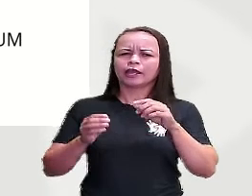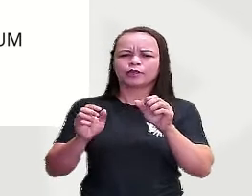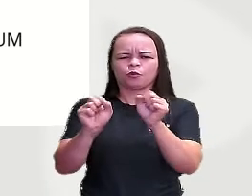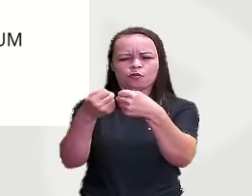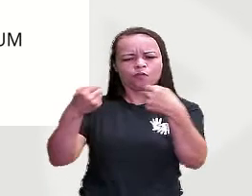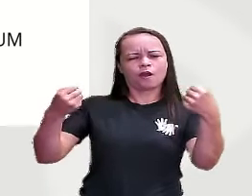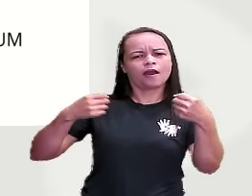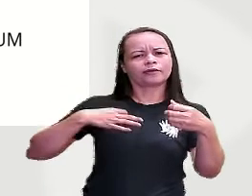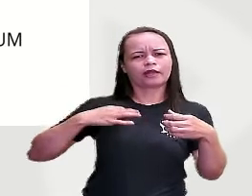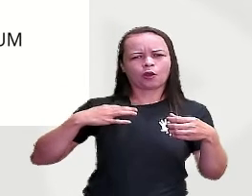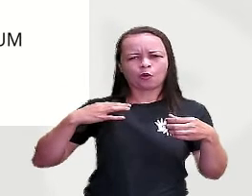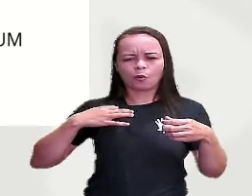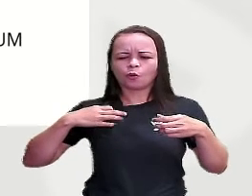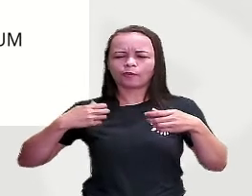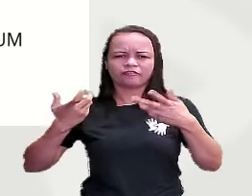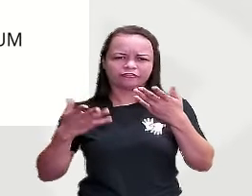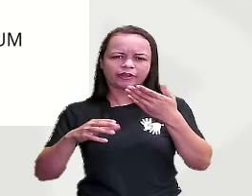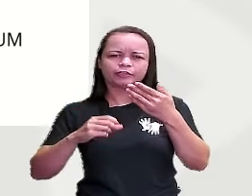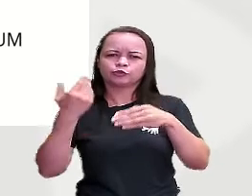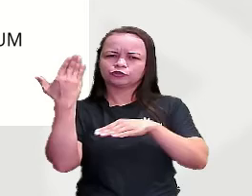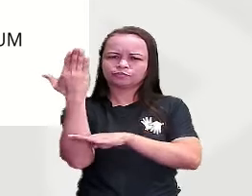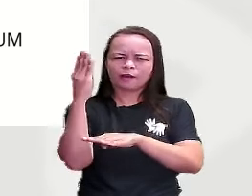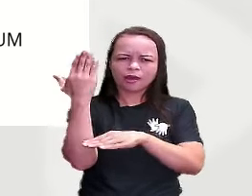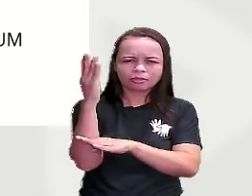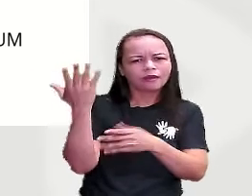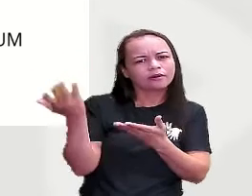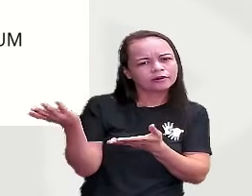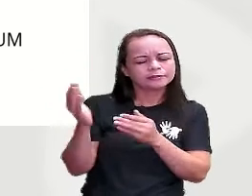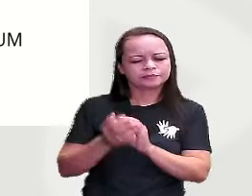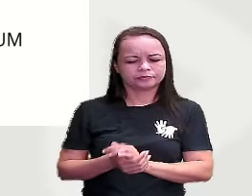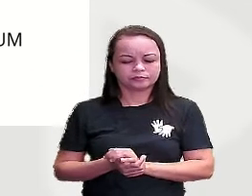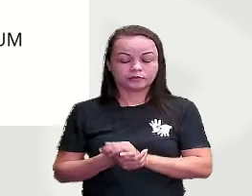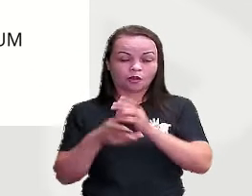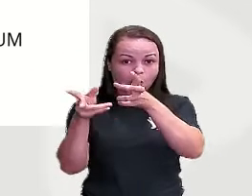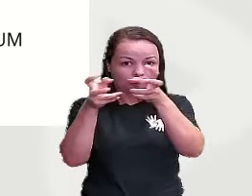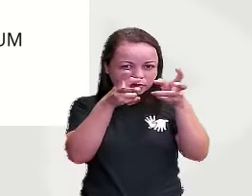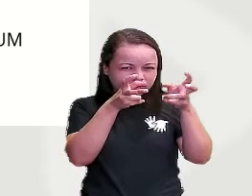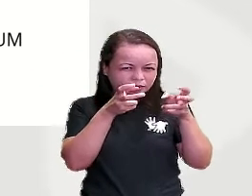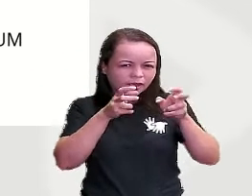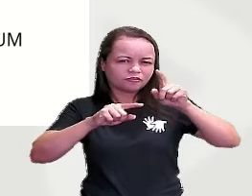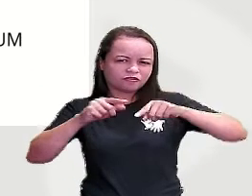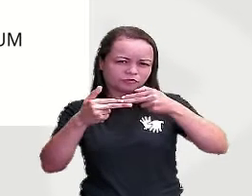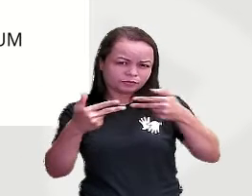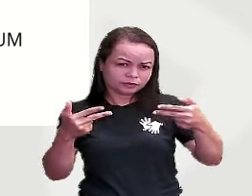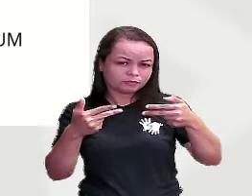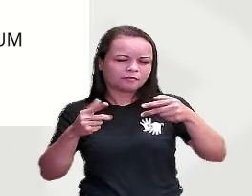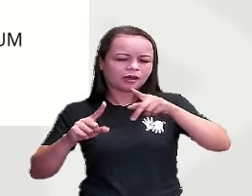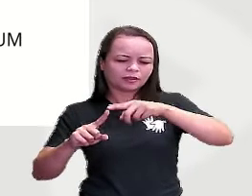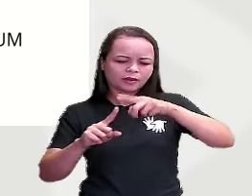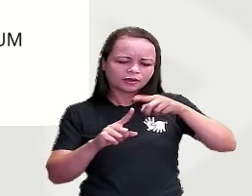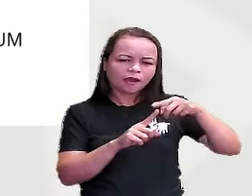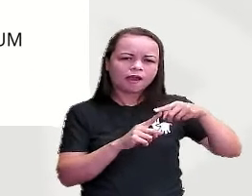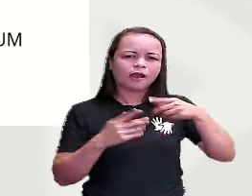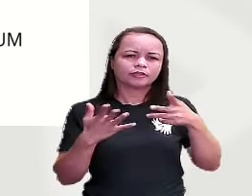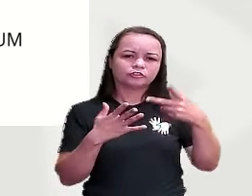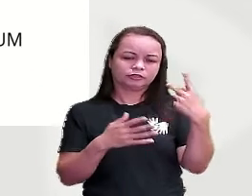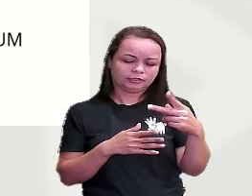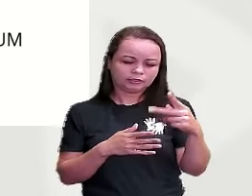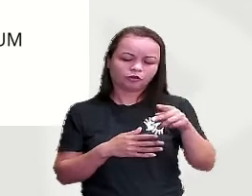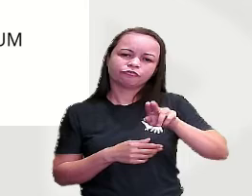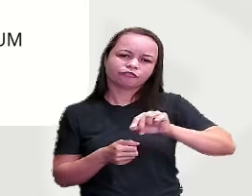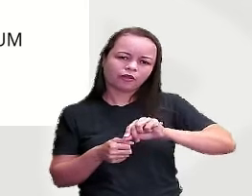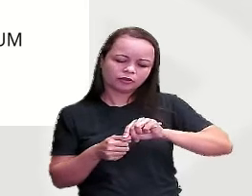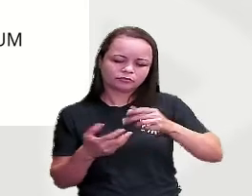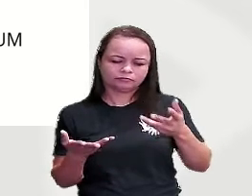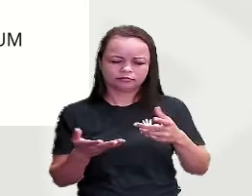Alguma coisa assim Feito de madeira Observe os vários tipos de materiais Que esses objetos são confeccionados Eu